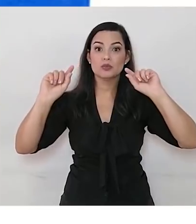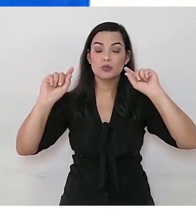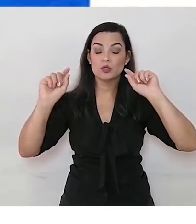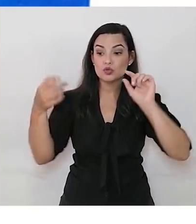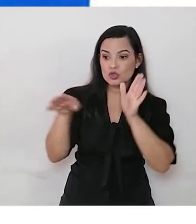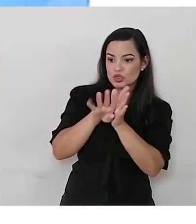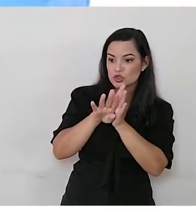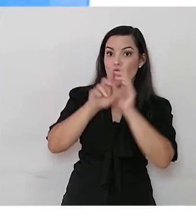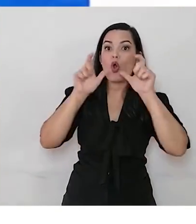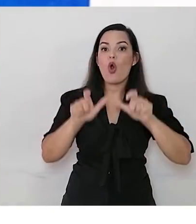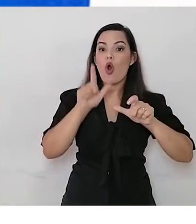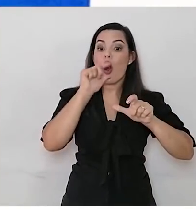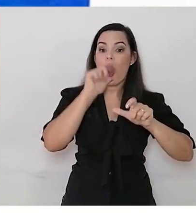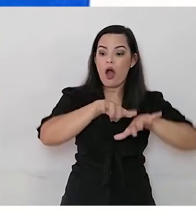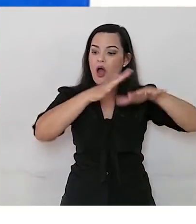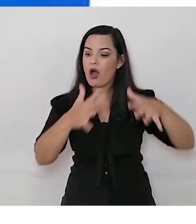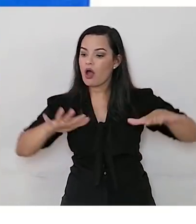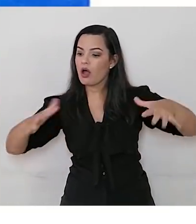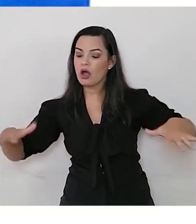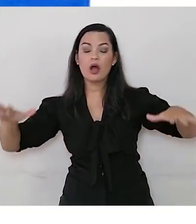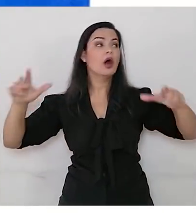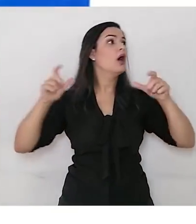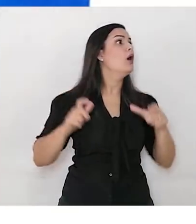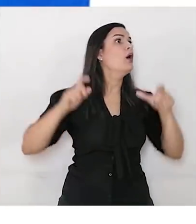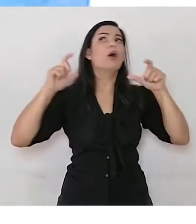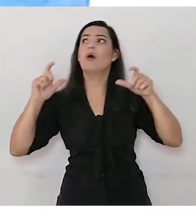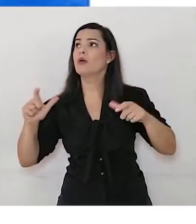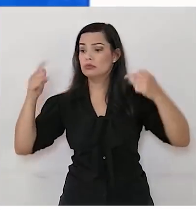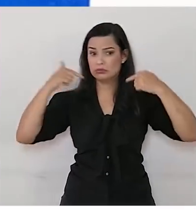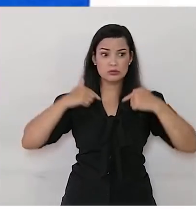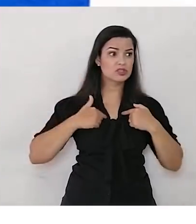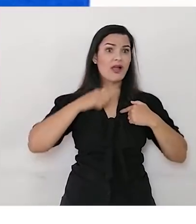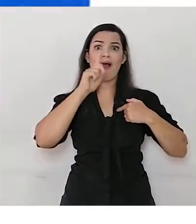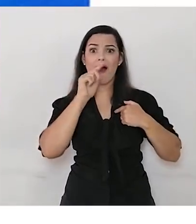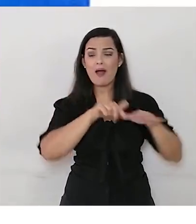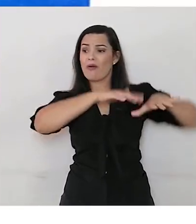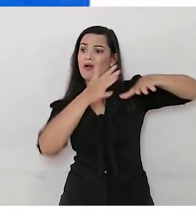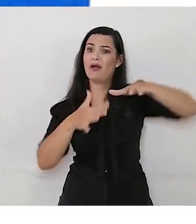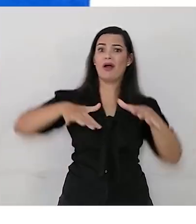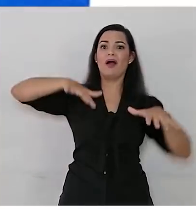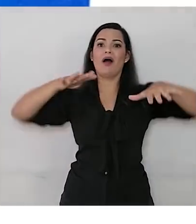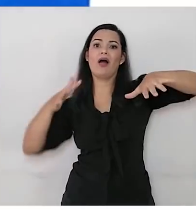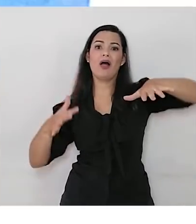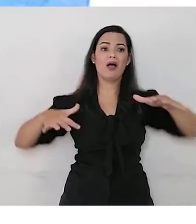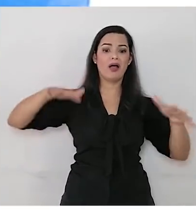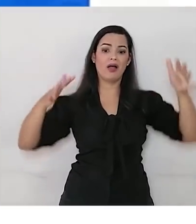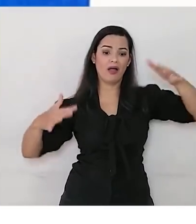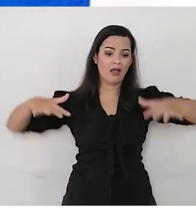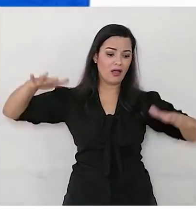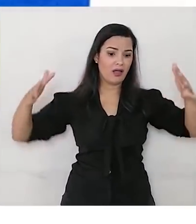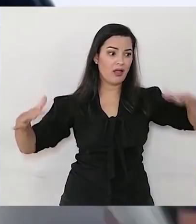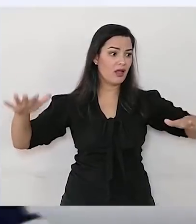Onde estou? Que água é essa que fica só a balançar? Agora fica mais difícil as minhas pintinhas